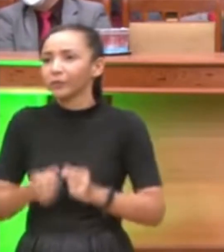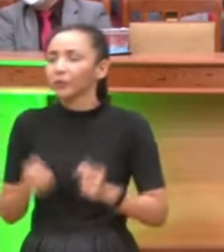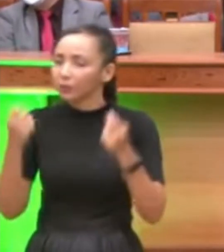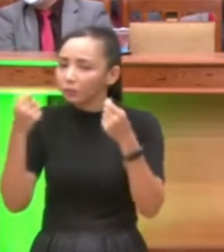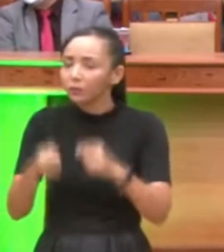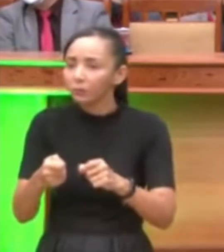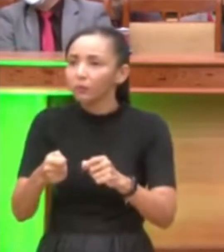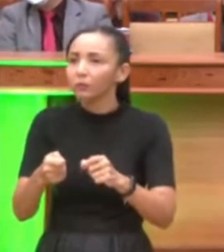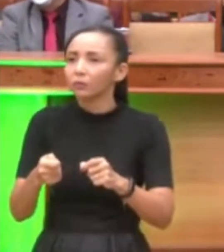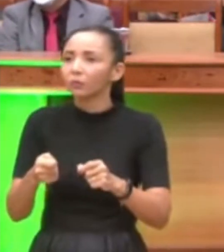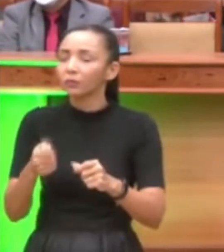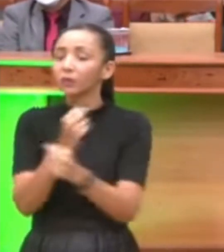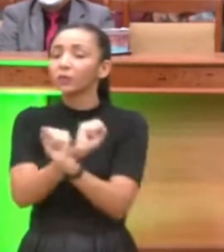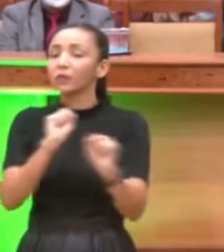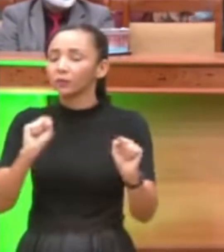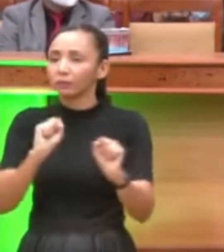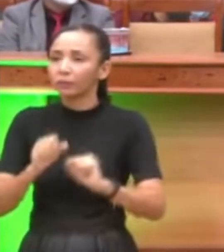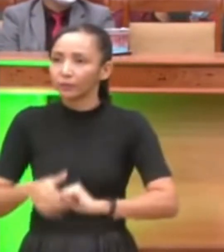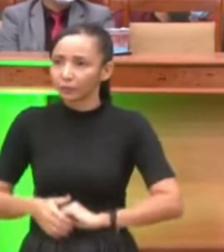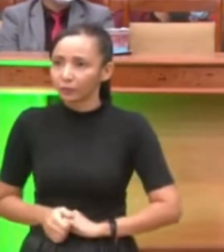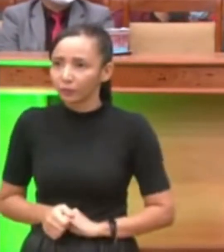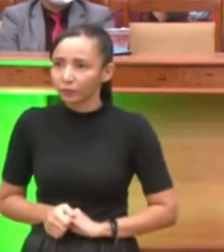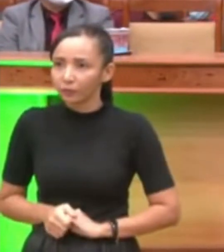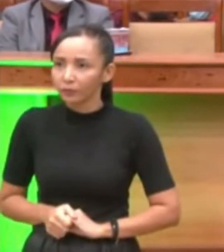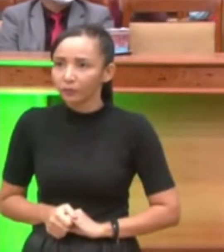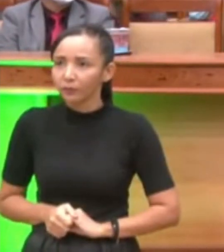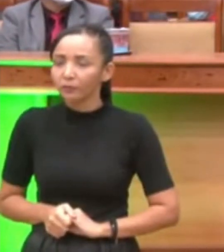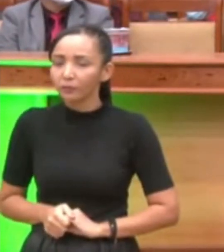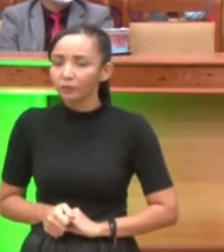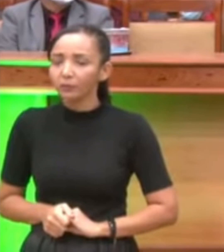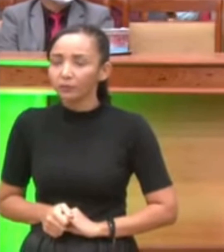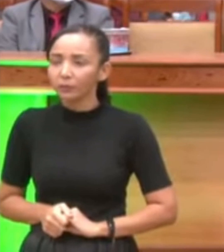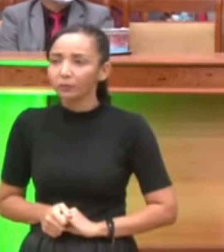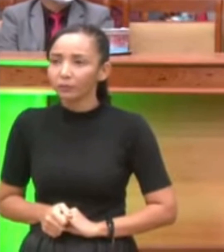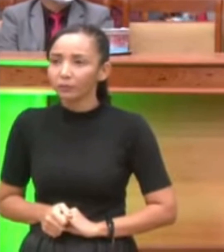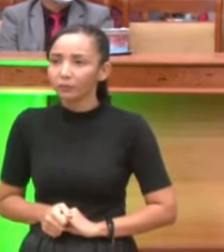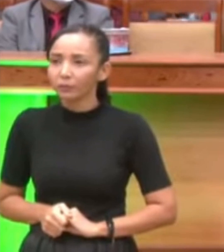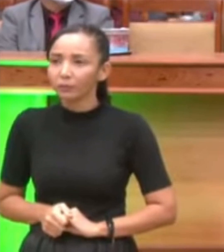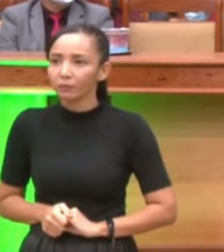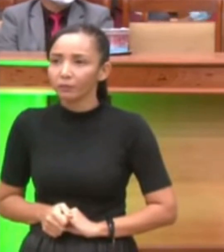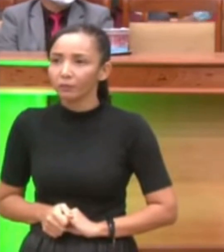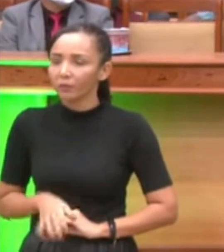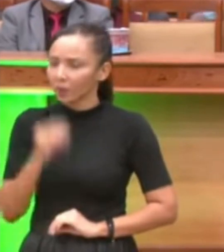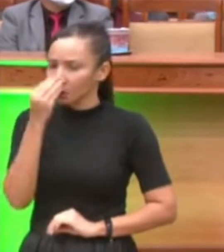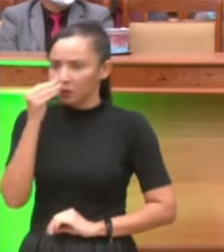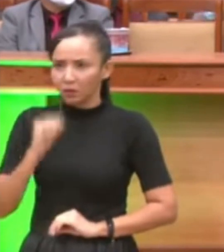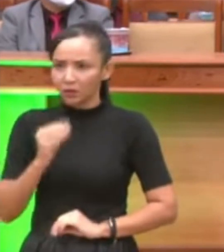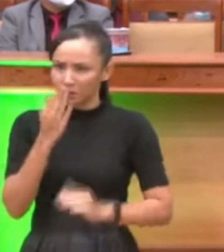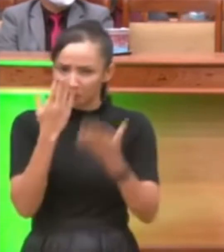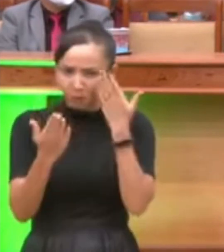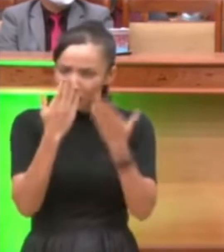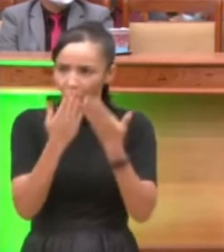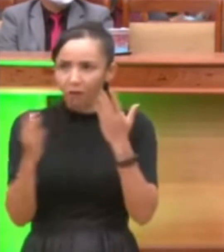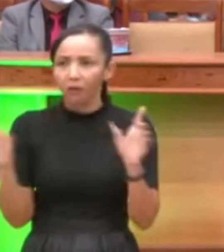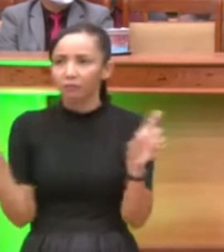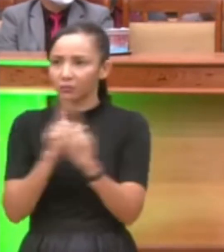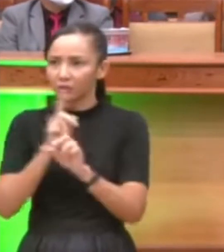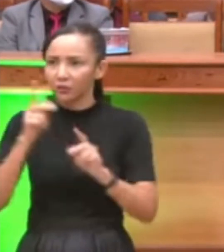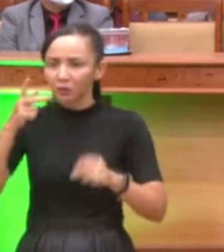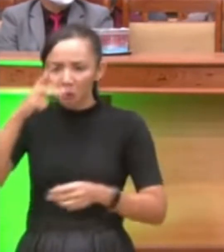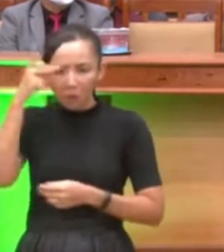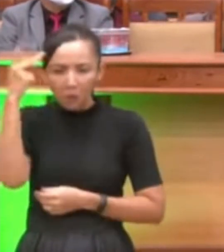meus irmãos o seguinte nós não desprezamos a psicologia nós não desprezamos a psicanálise nós não